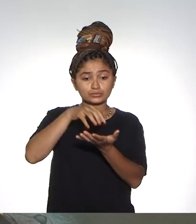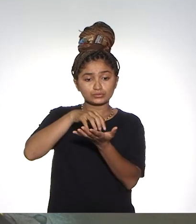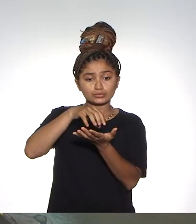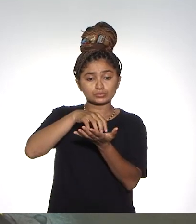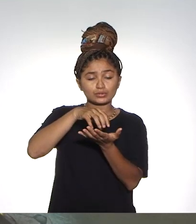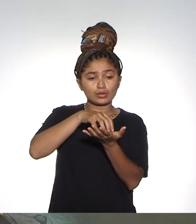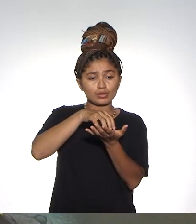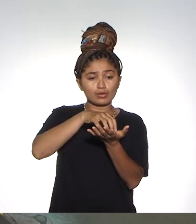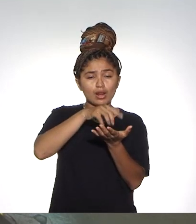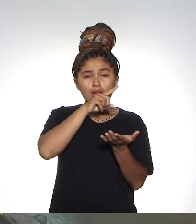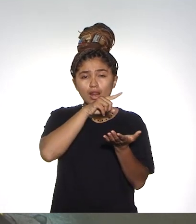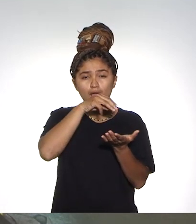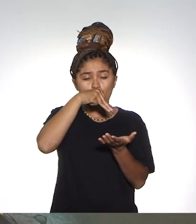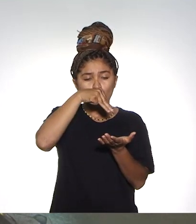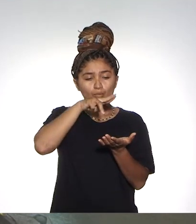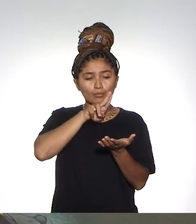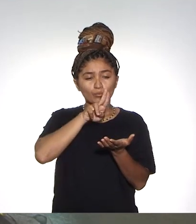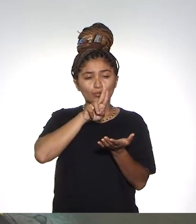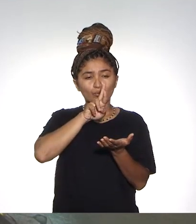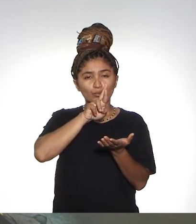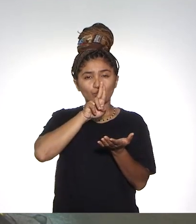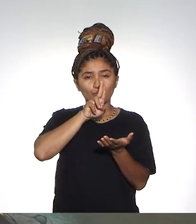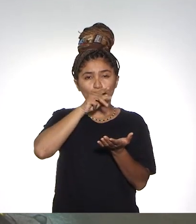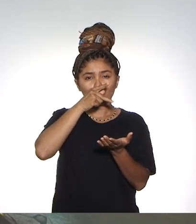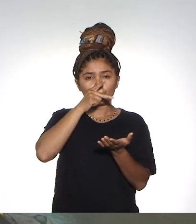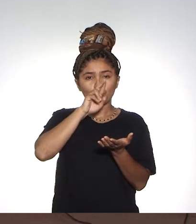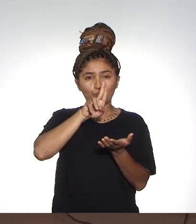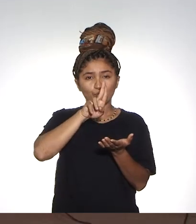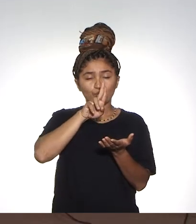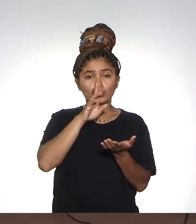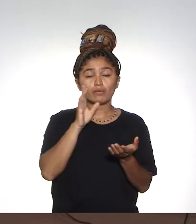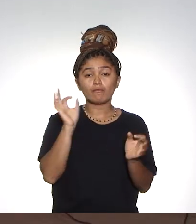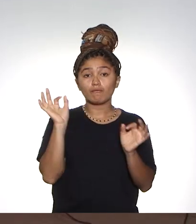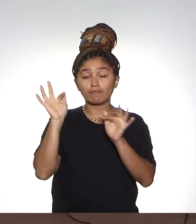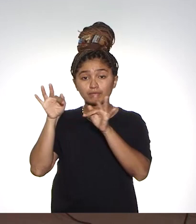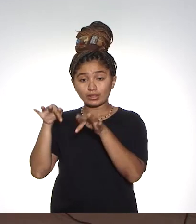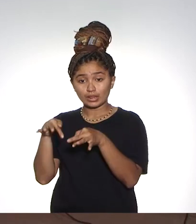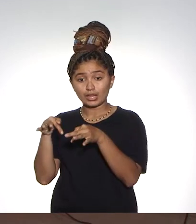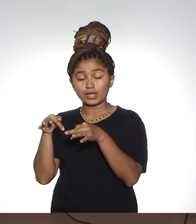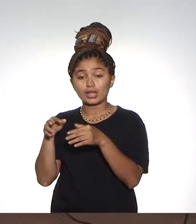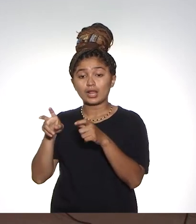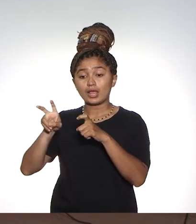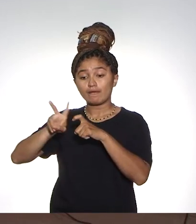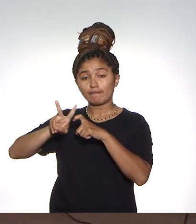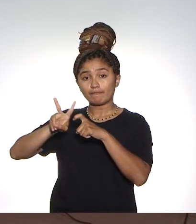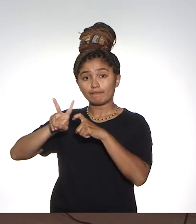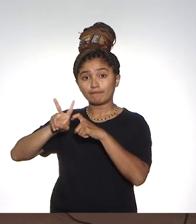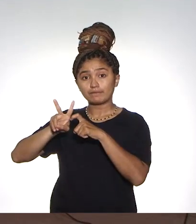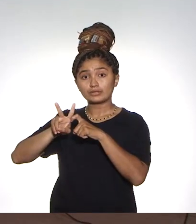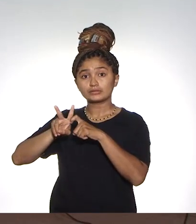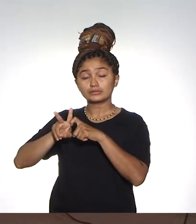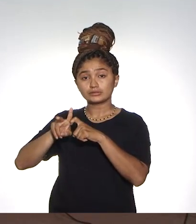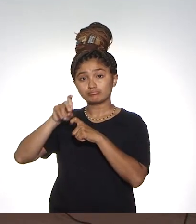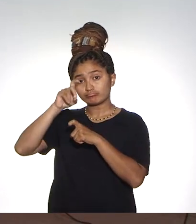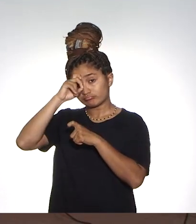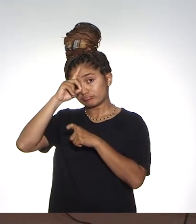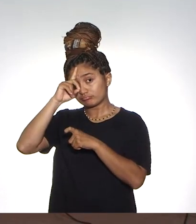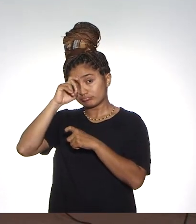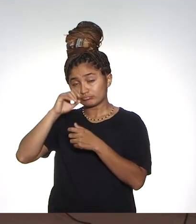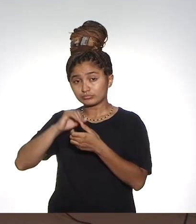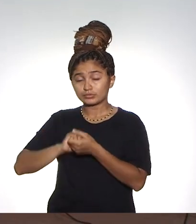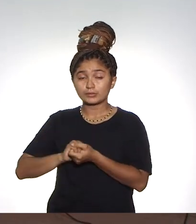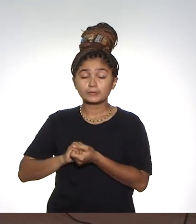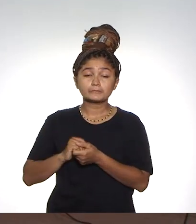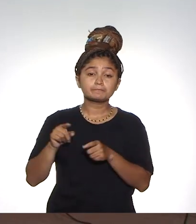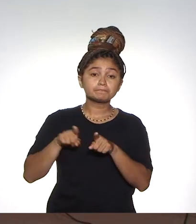Convivência do Murupu, que é uma demanda muito antiga. Finalizando a obra da nossa clínica veterinária. E como o senhor comentou, o professor